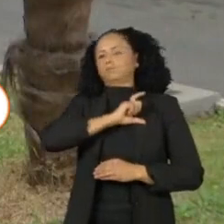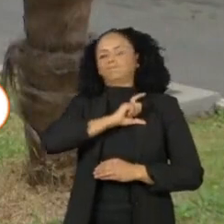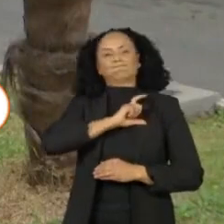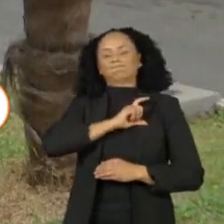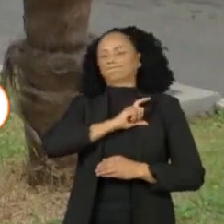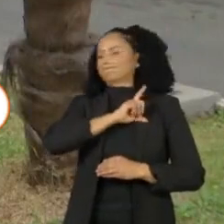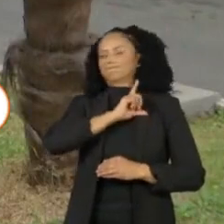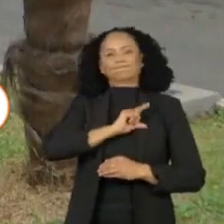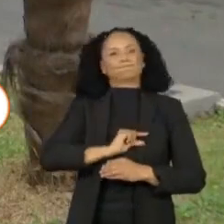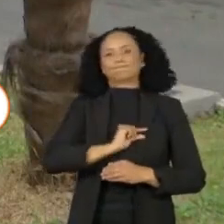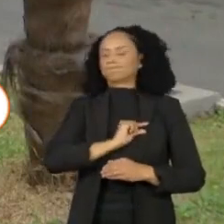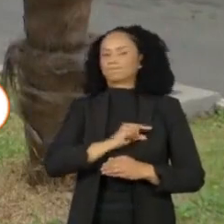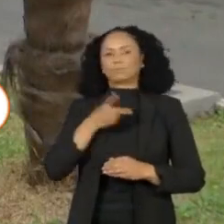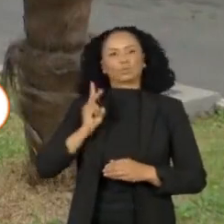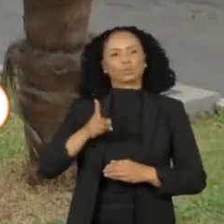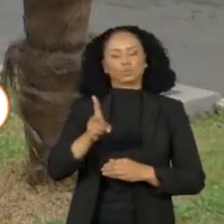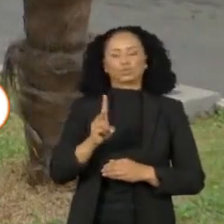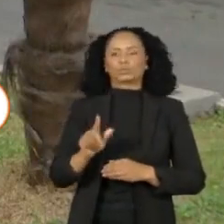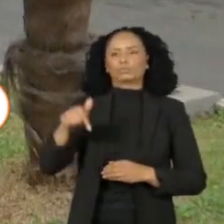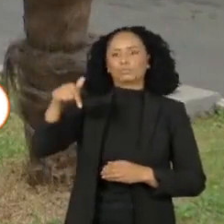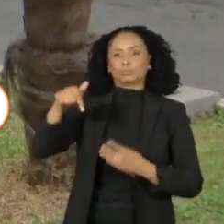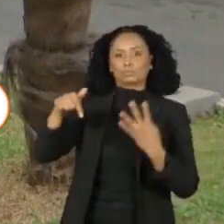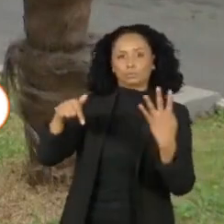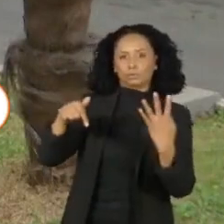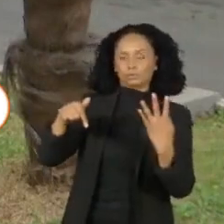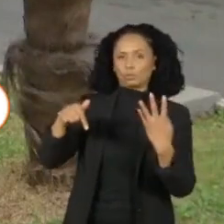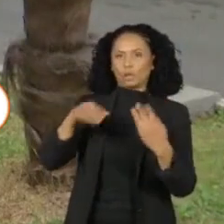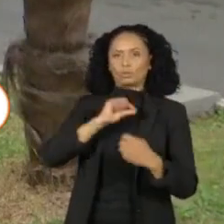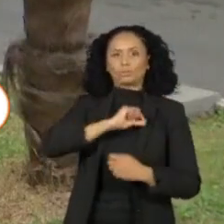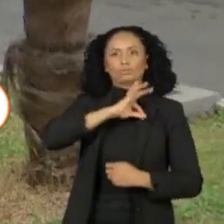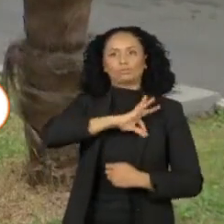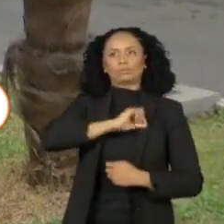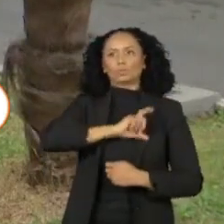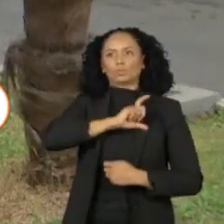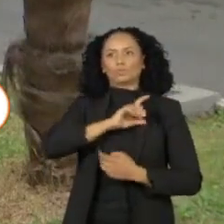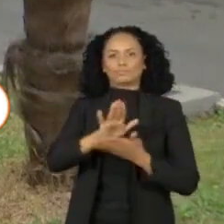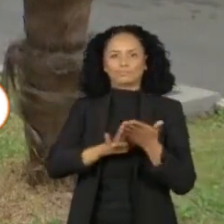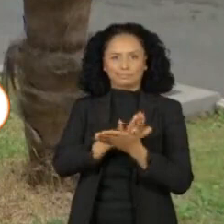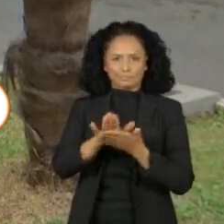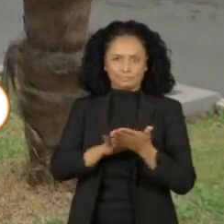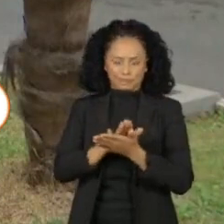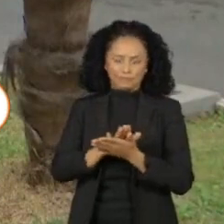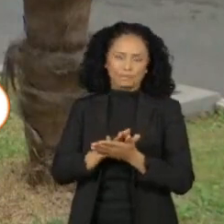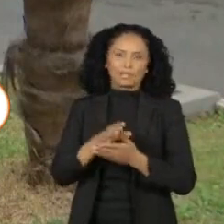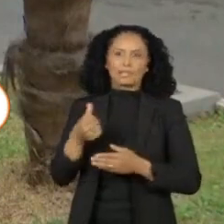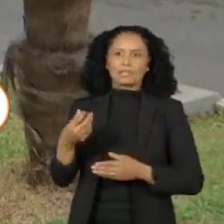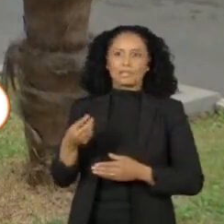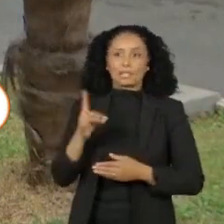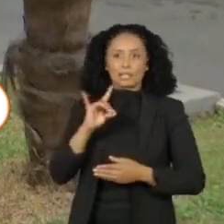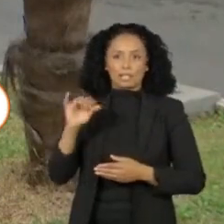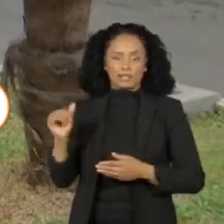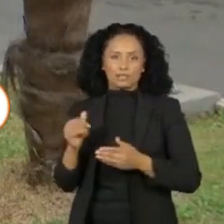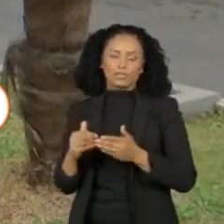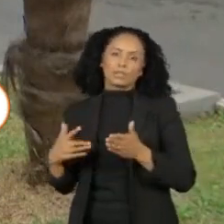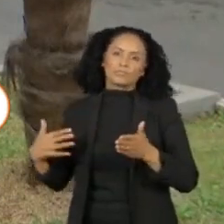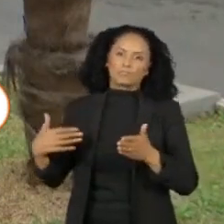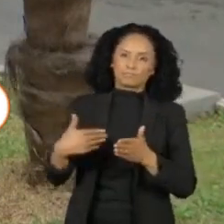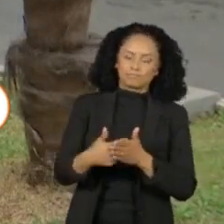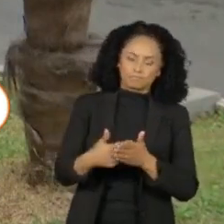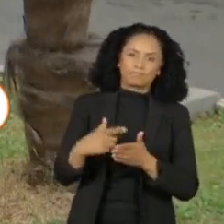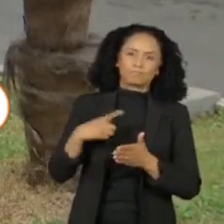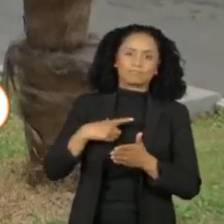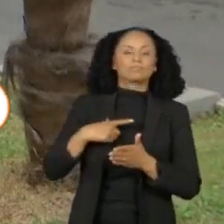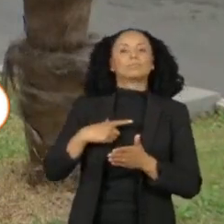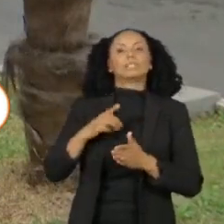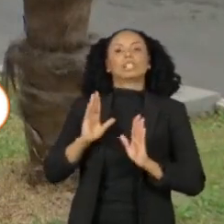pagamento por 7 a 4. A categoria tem agora 60 dias para se manifestar sobre esse assunto, prazo este que